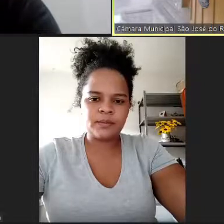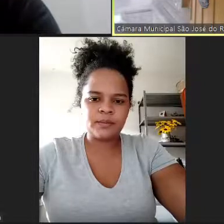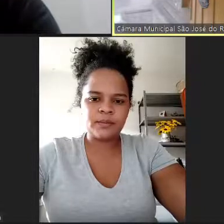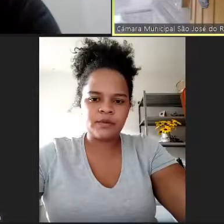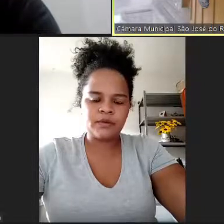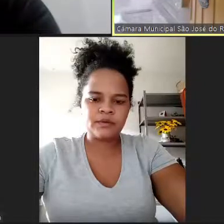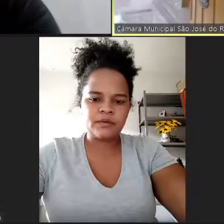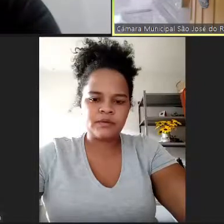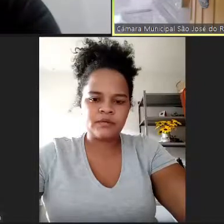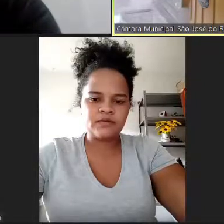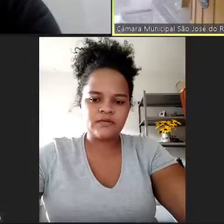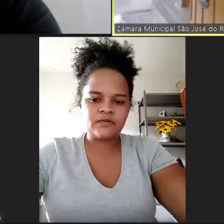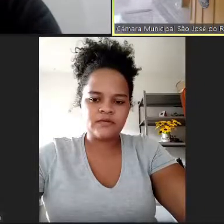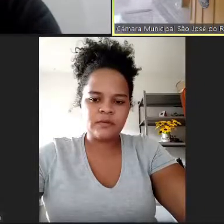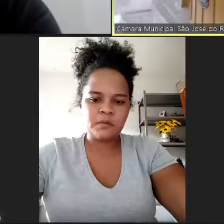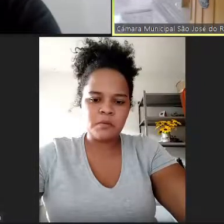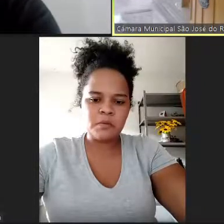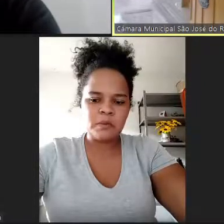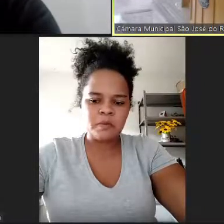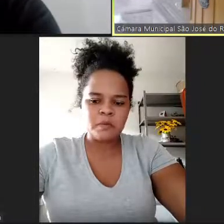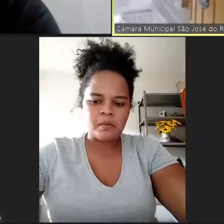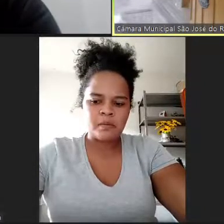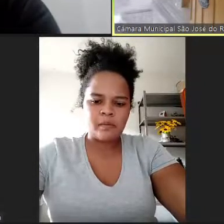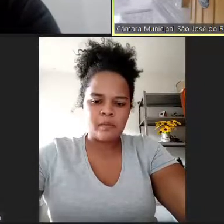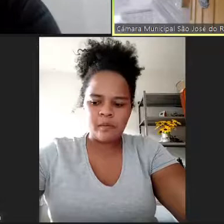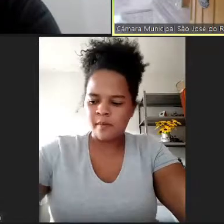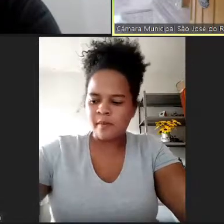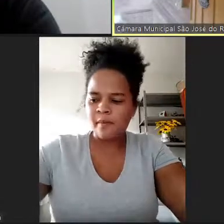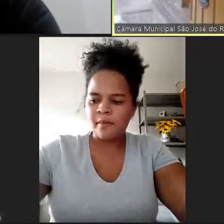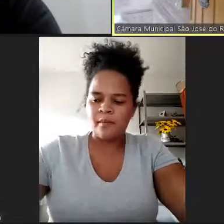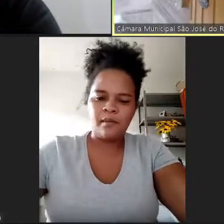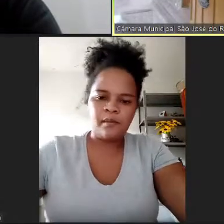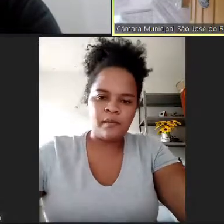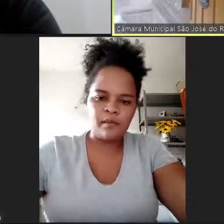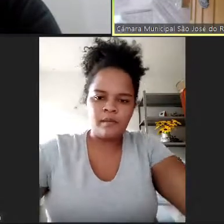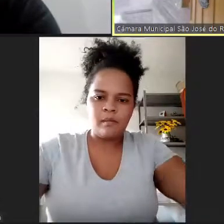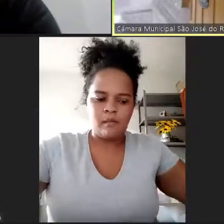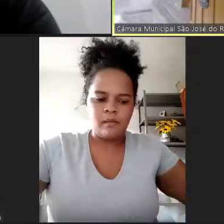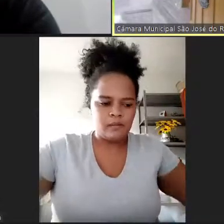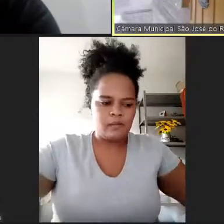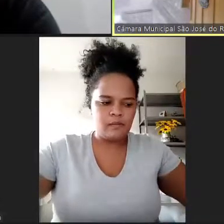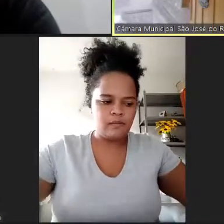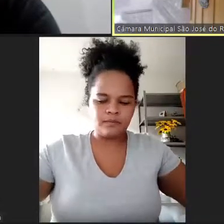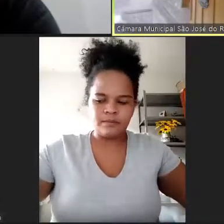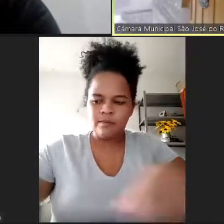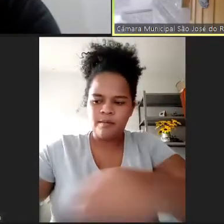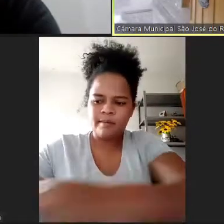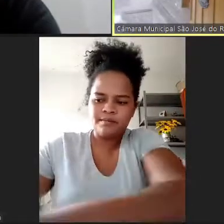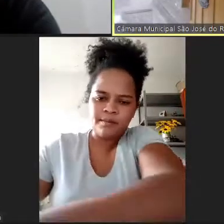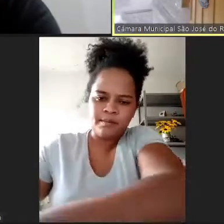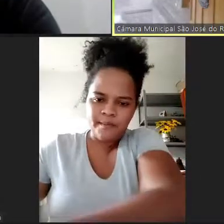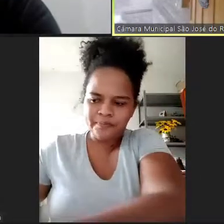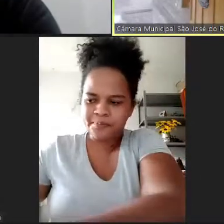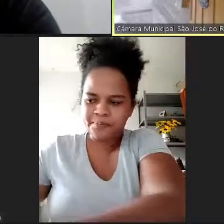também estão faltando. Mas eu queria até trazer uma notícia que eu acho que é bem interessante, também com relação à questão da